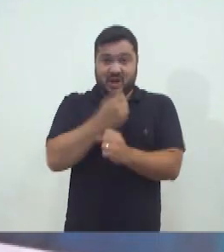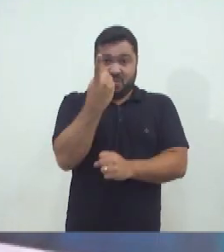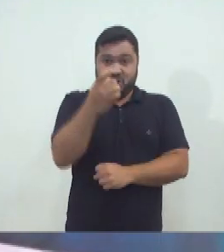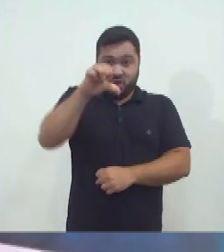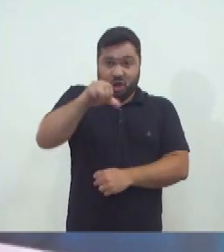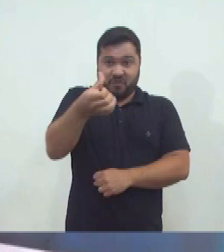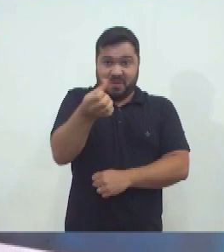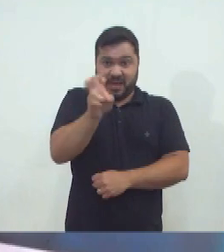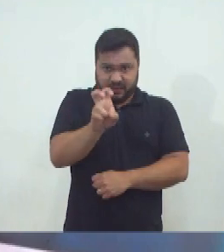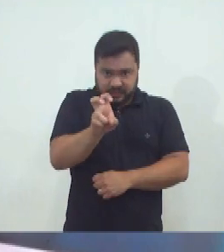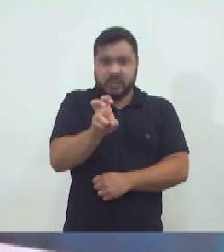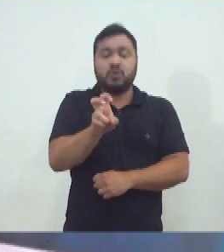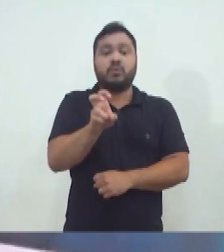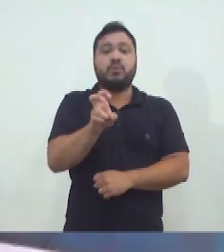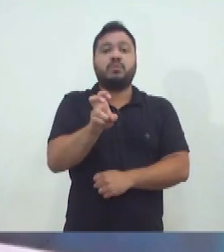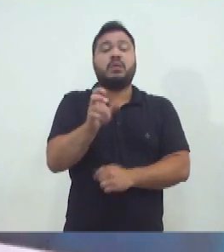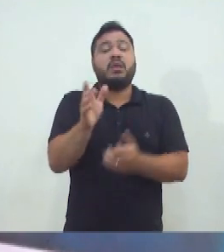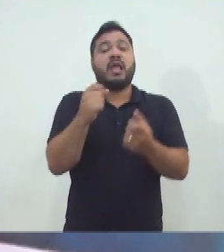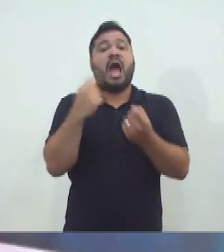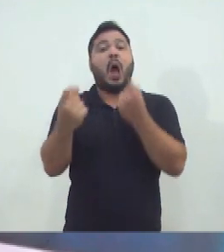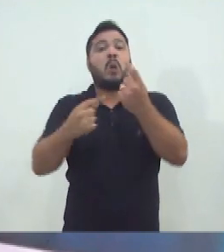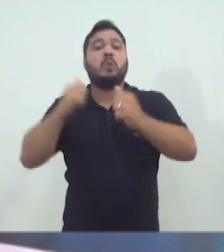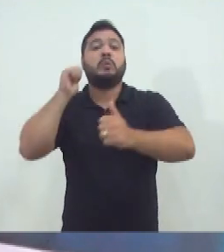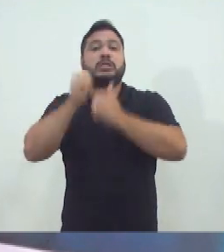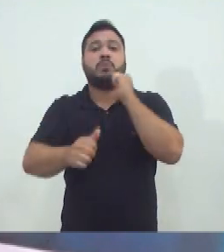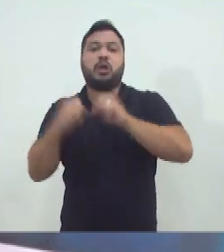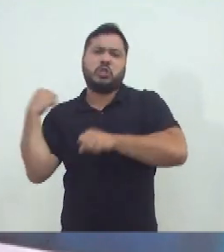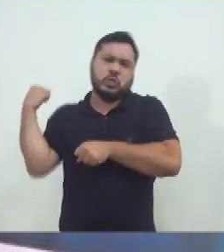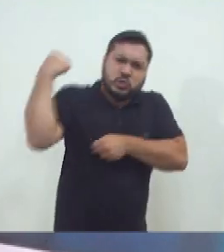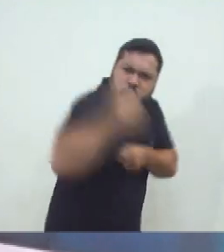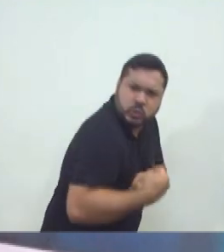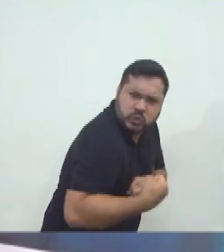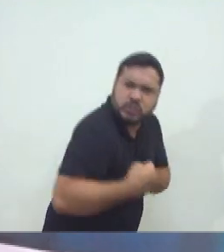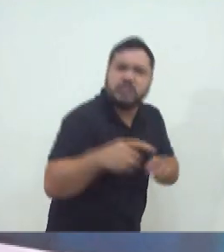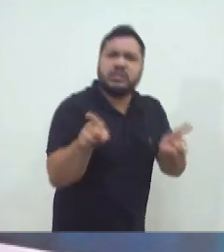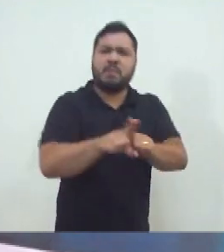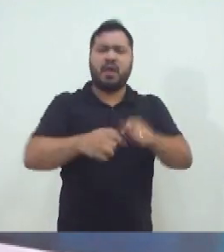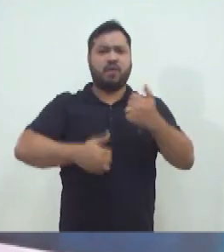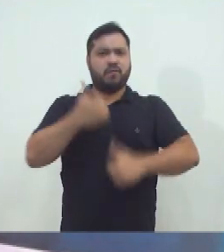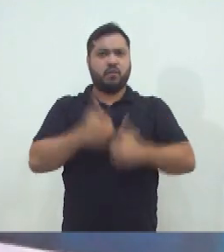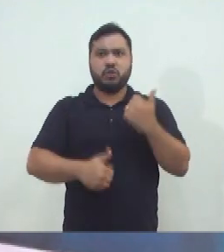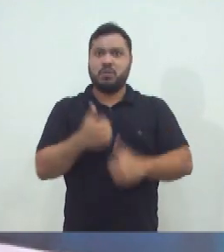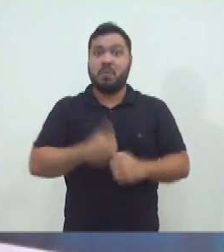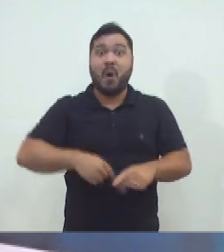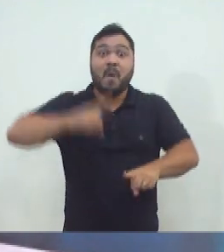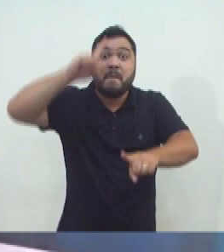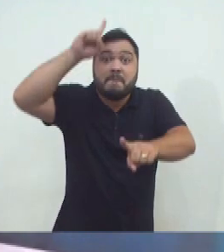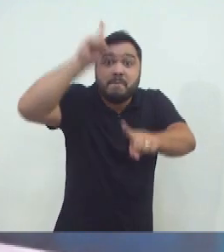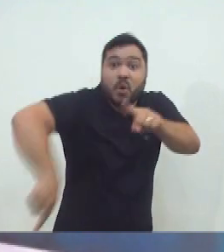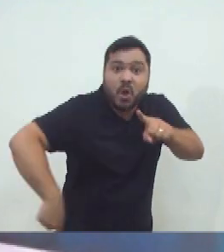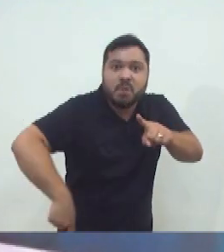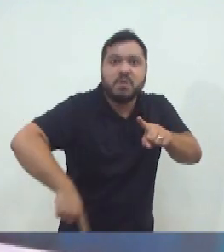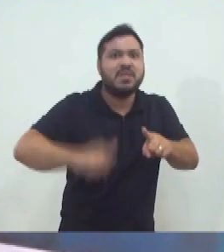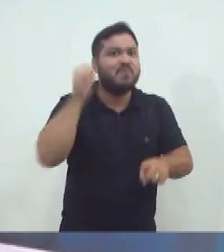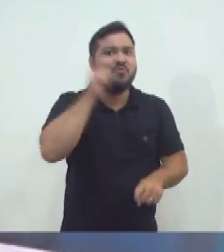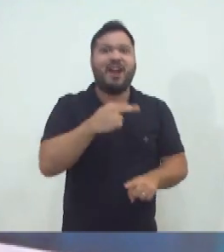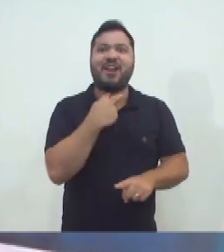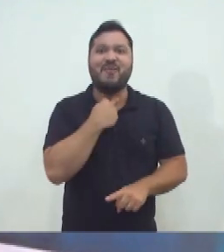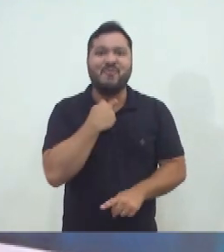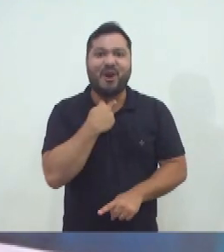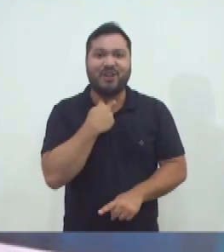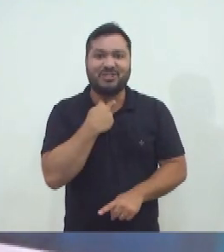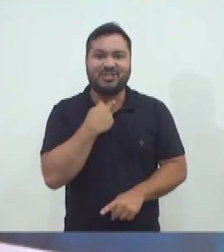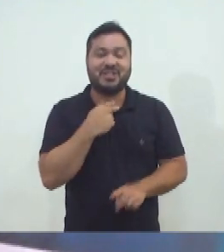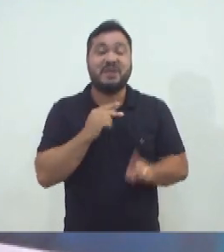1965, a prática de alguns esportes como o jiu-jitsu e o futebol era proibida